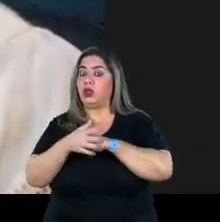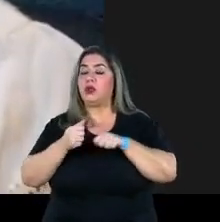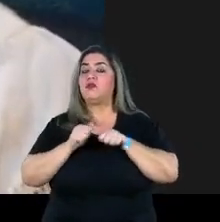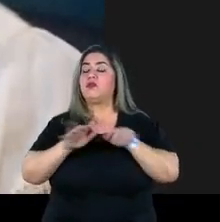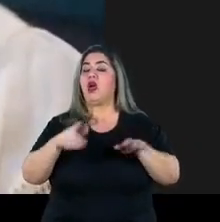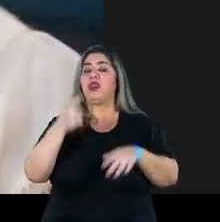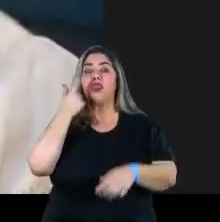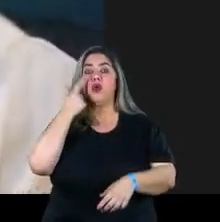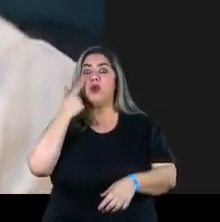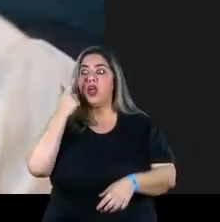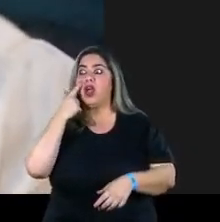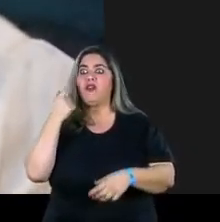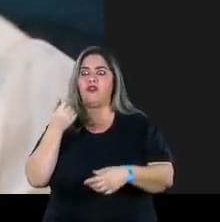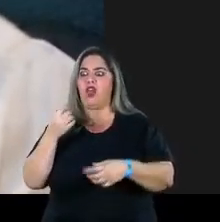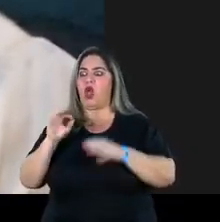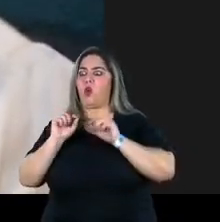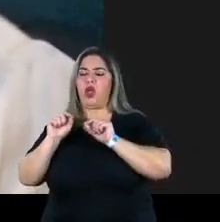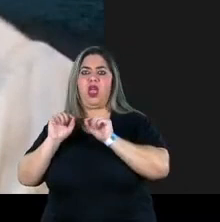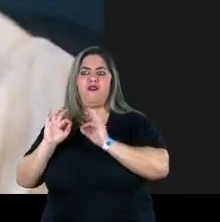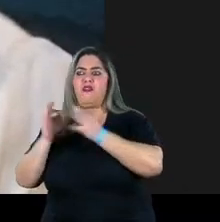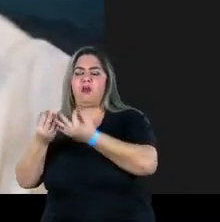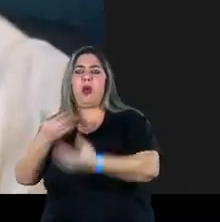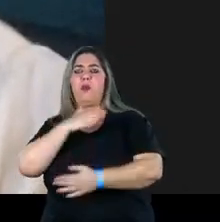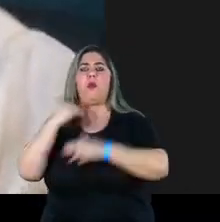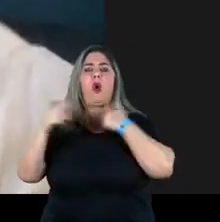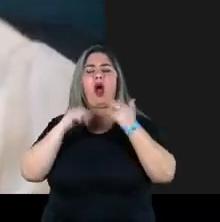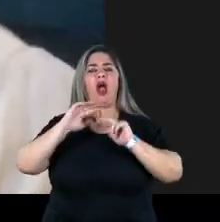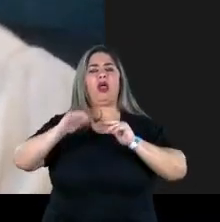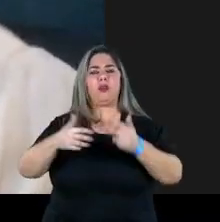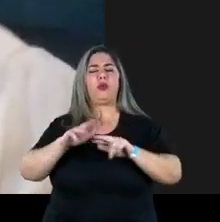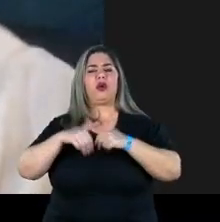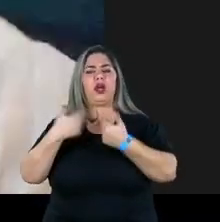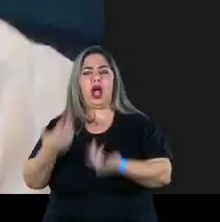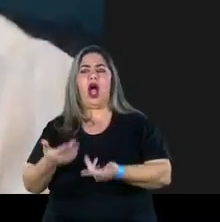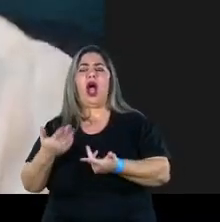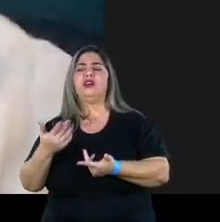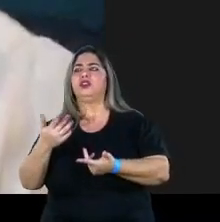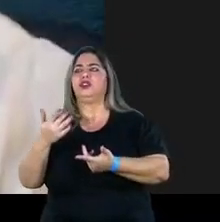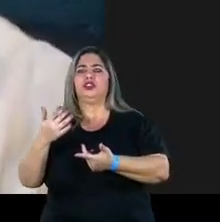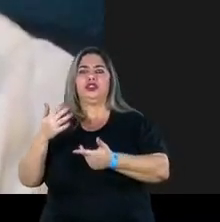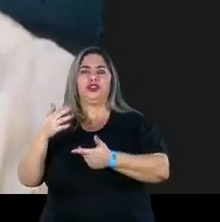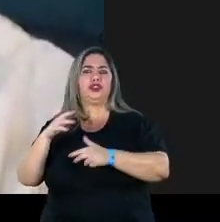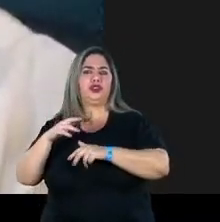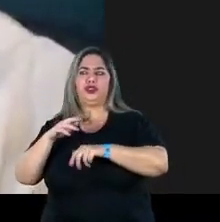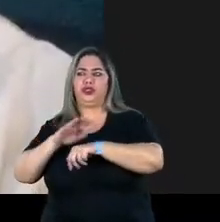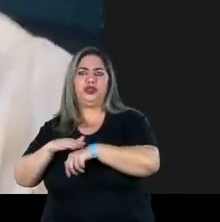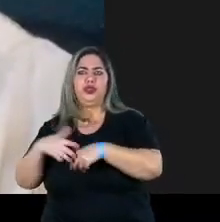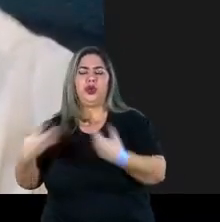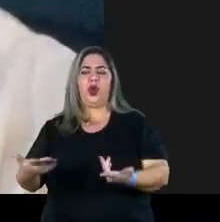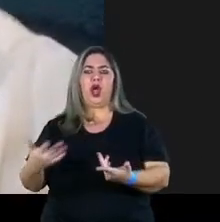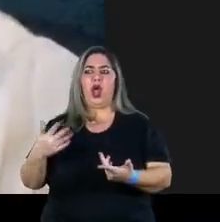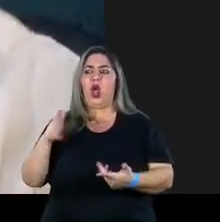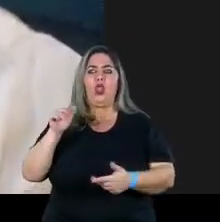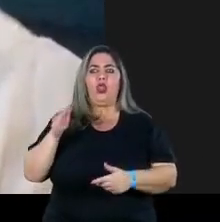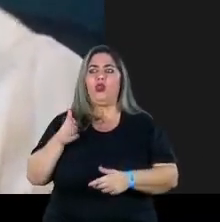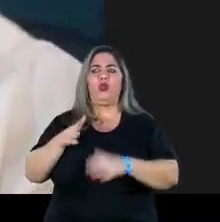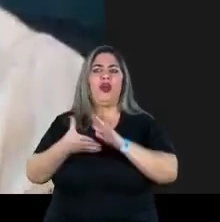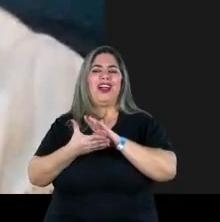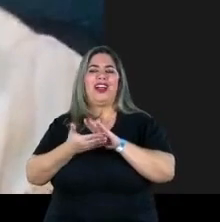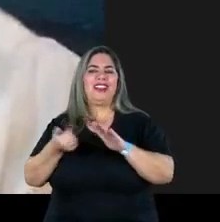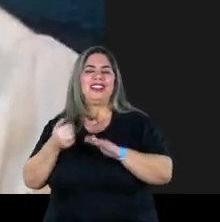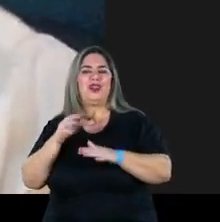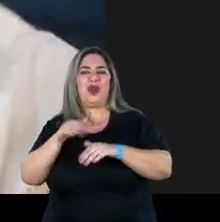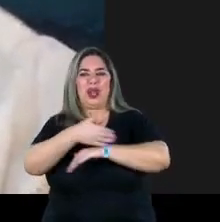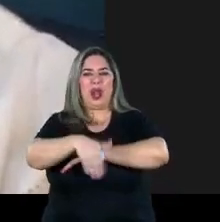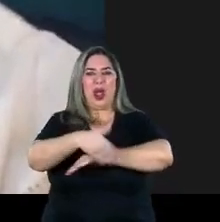ver os nossos pares morrerem de fome e de doença. Quanto a OMS dizia, para ir para casa, a gente nunca saiu da rua. Isso perdemos muitas